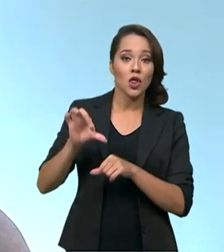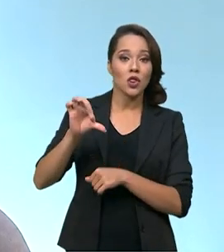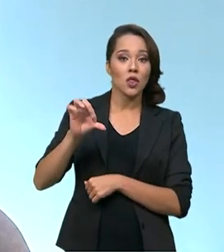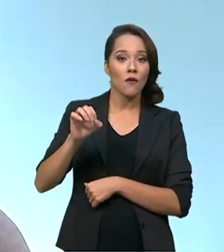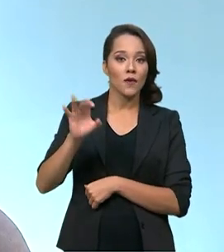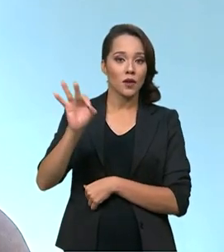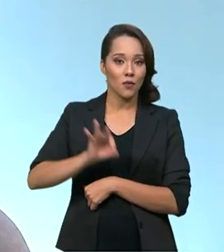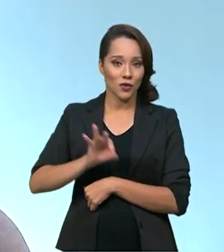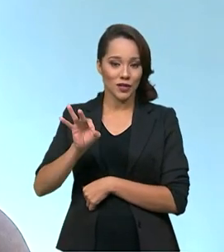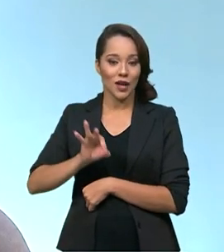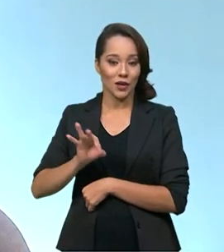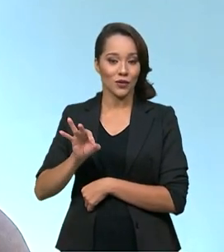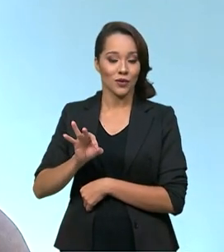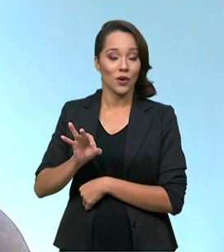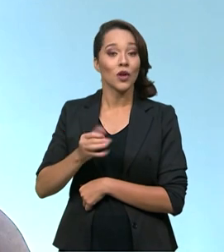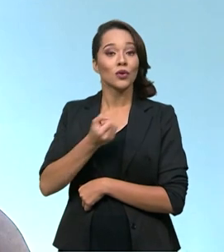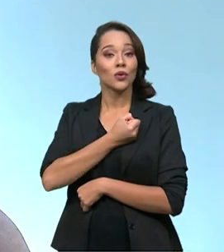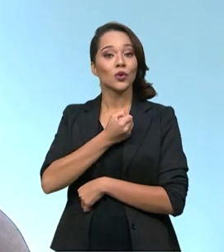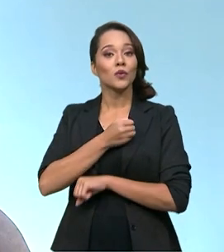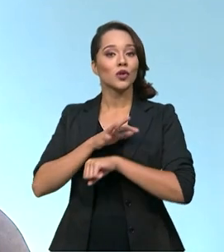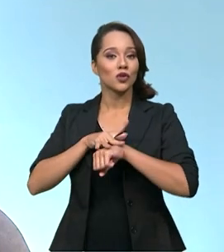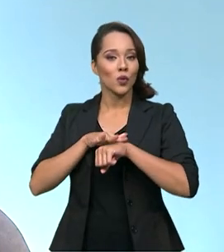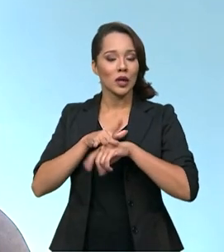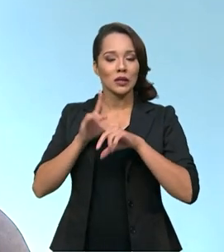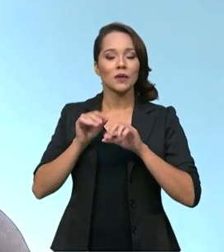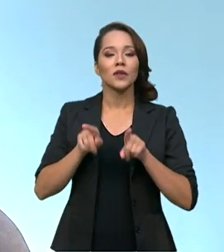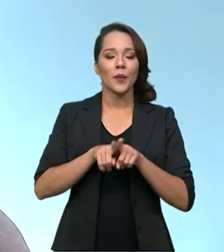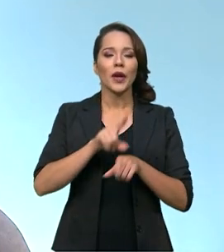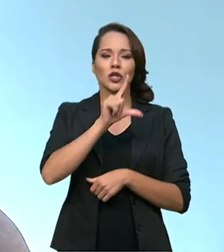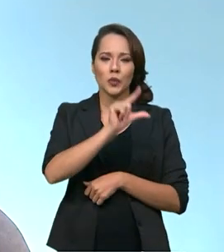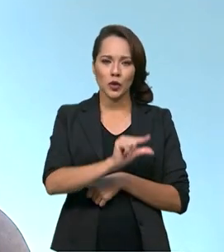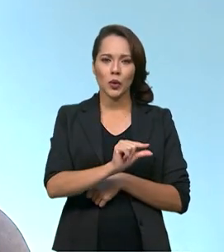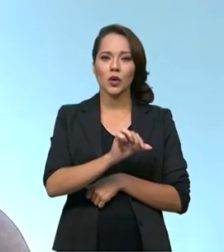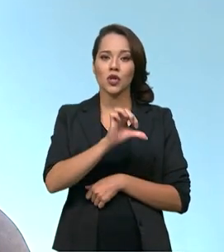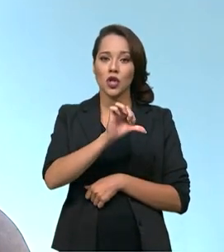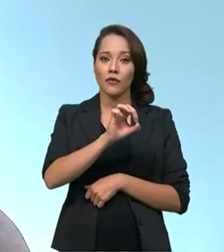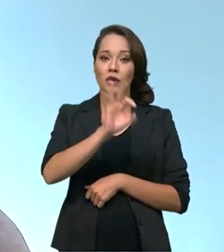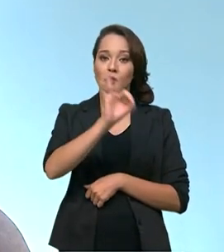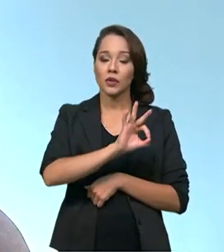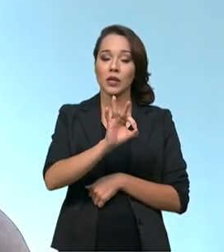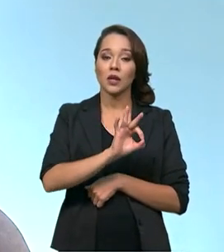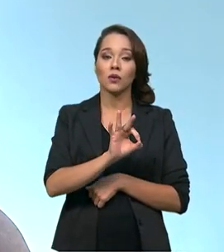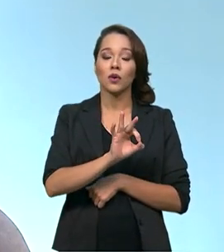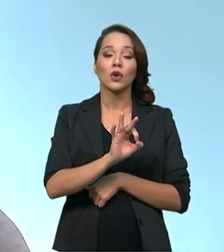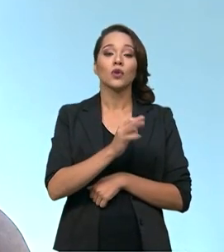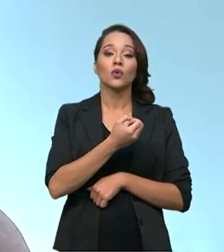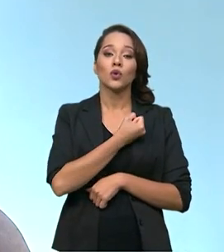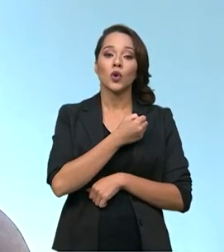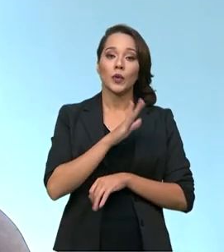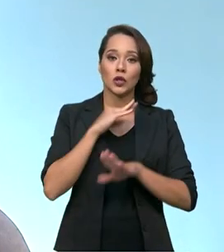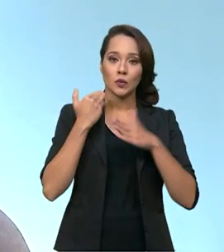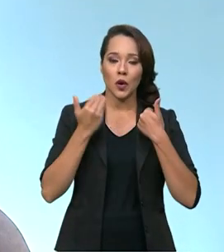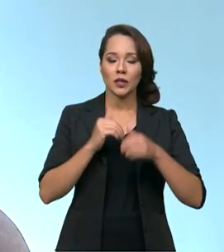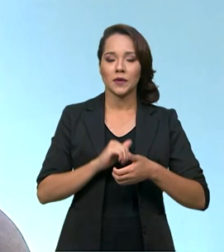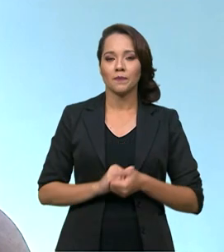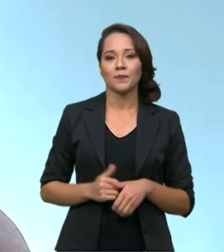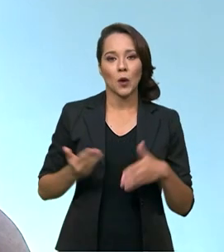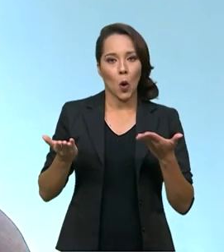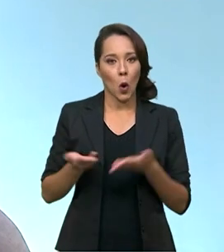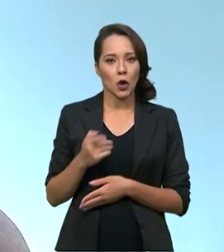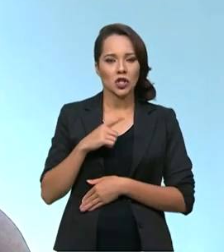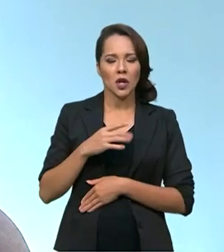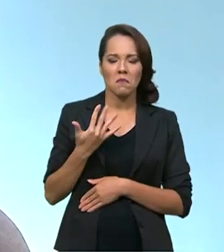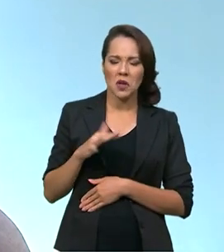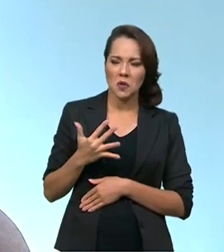90% do número de casos e uma redução de 90% do número de óbitos. Hoje, nós